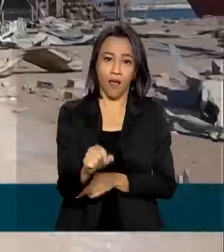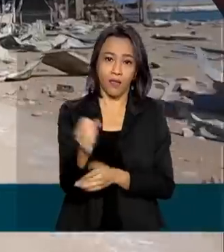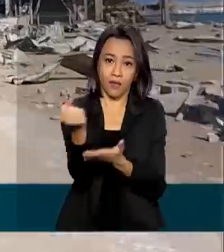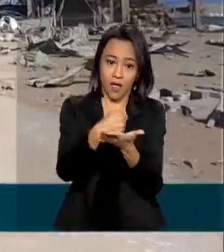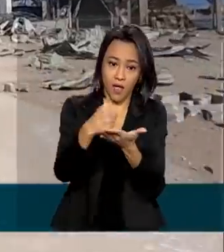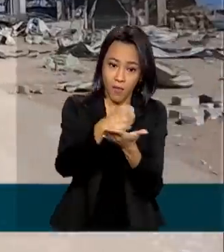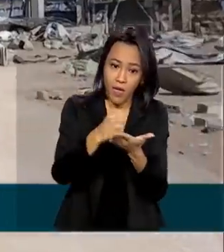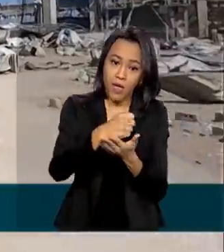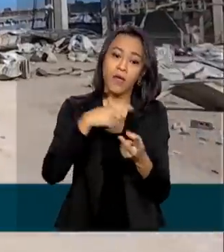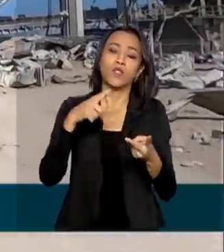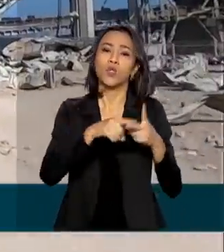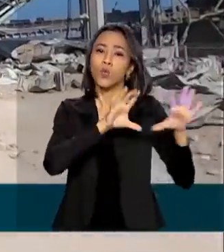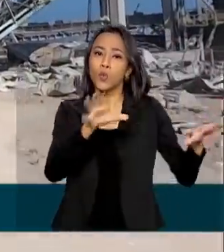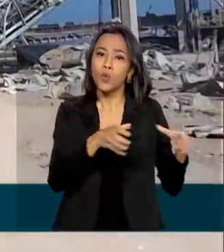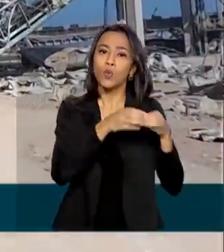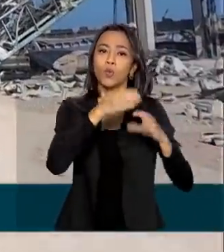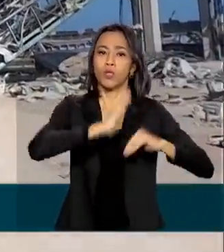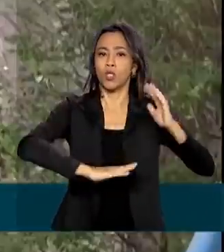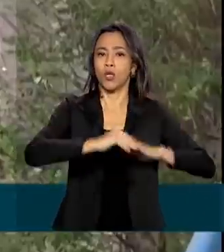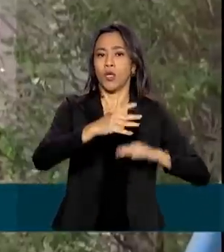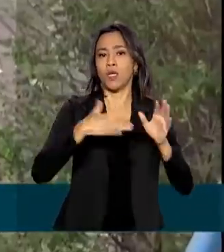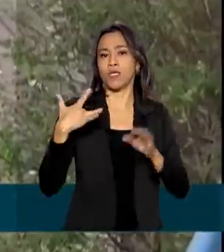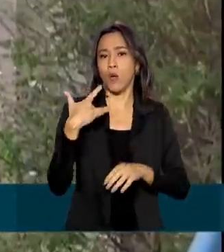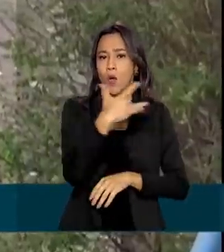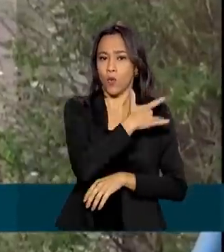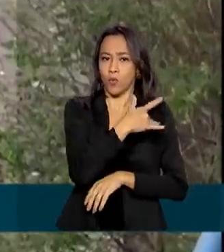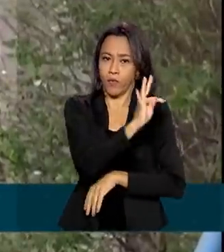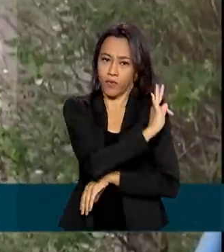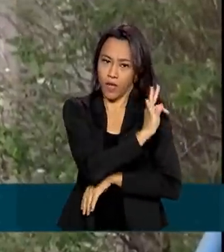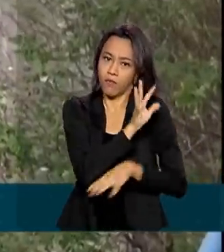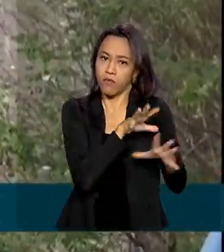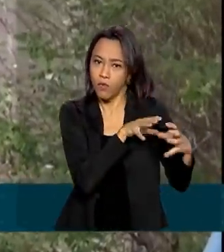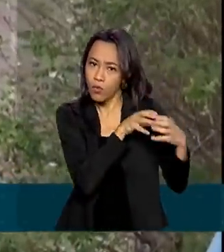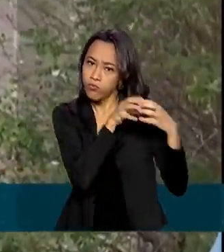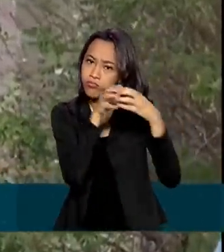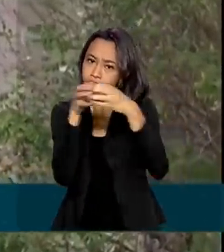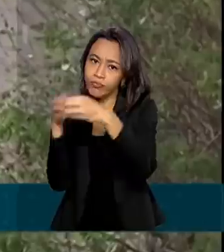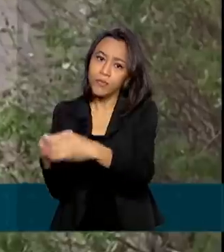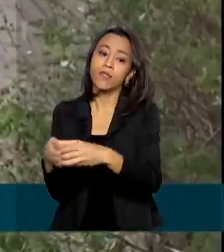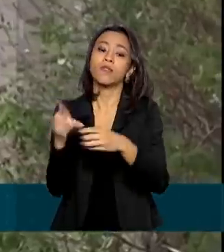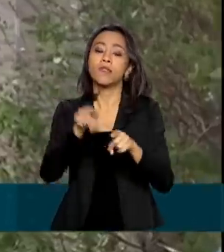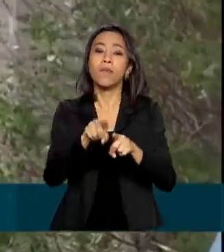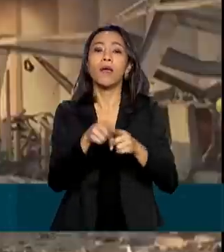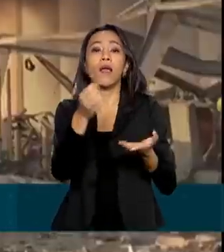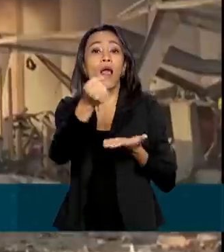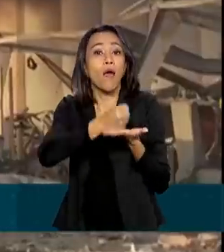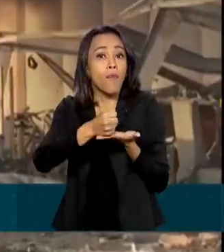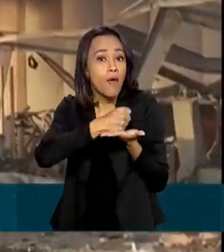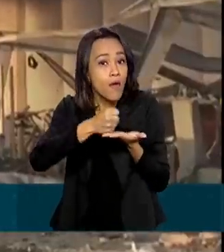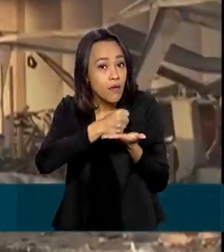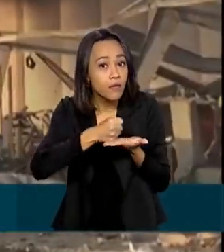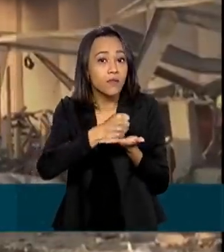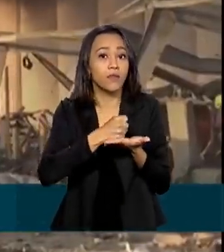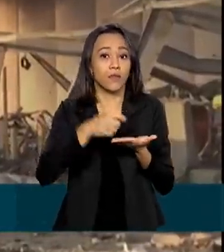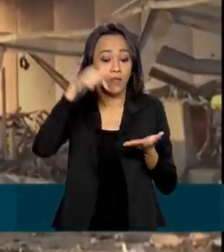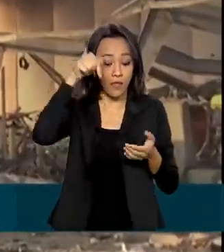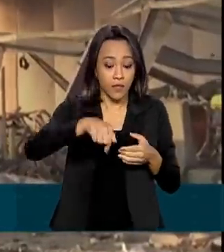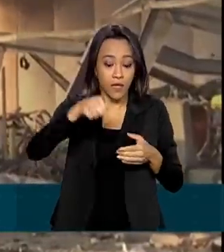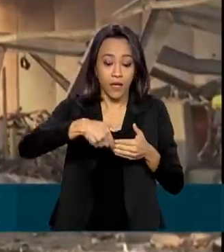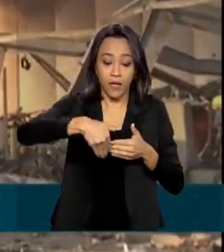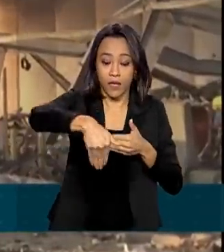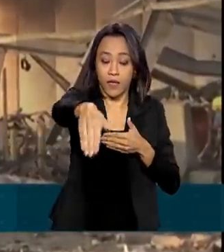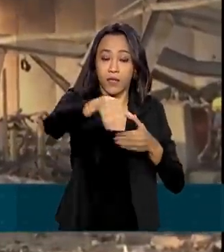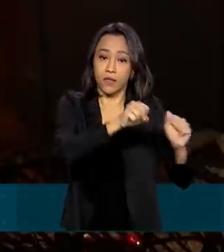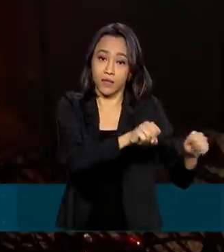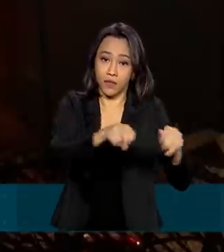e a Organização Mundial da Saúde enviaram outras 40 toneladas de remédios. E nesta semana, a